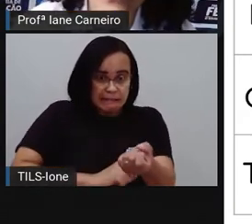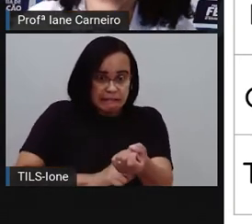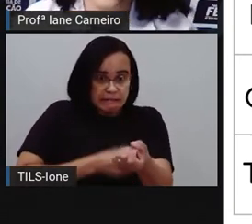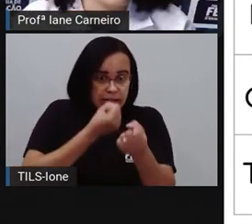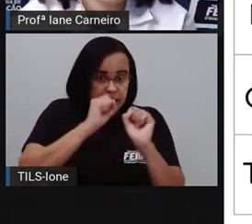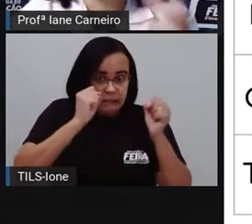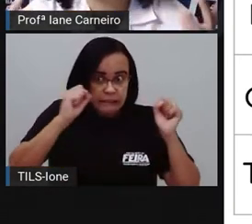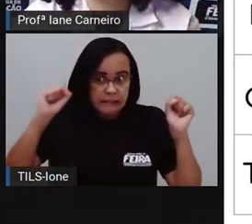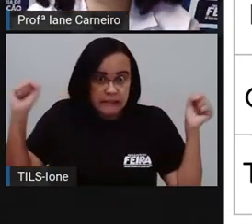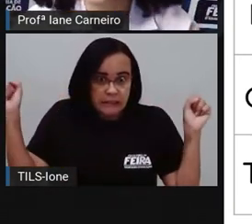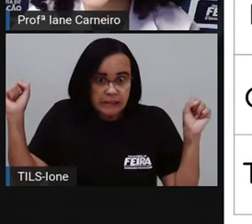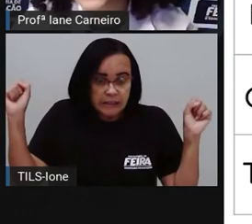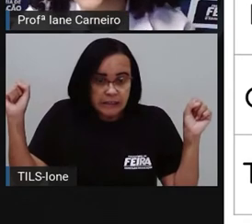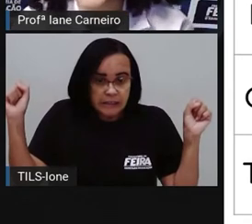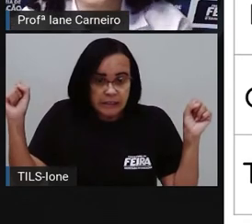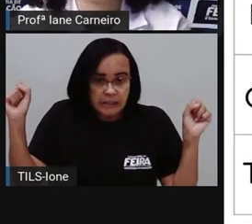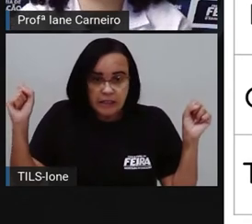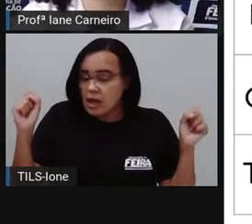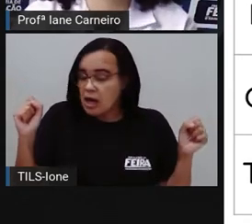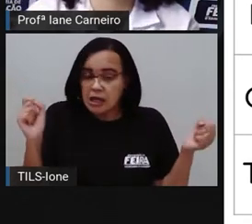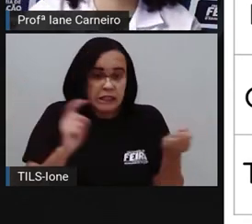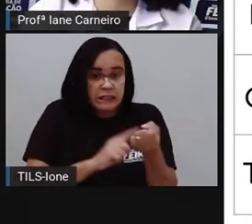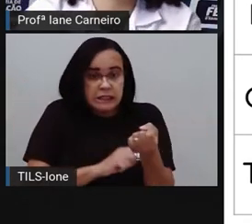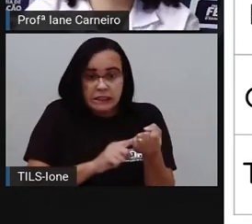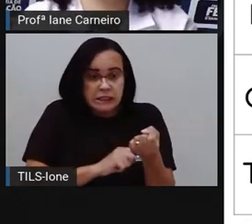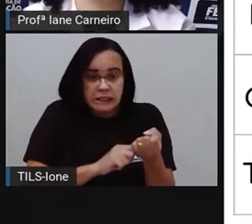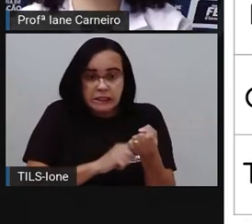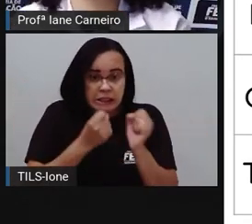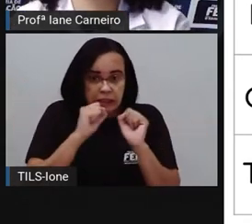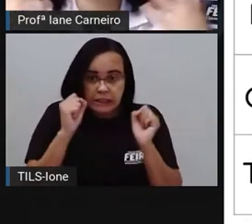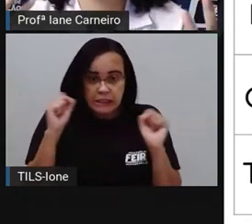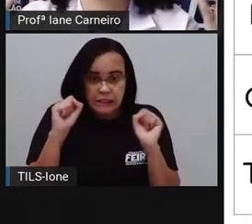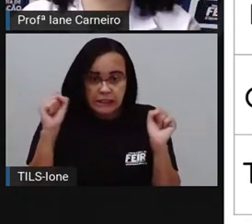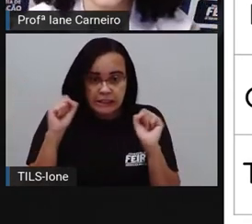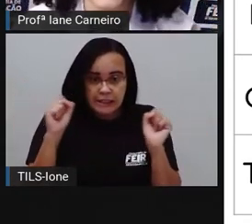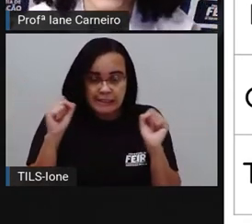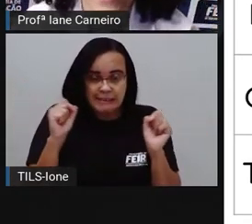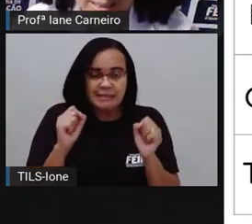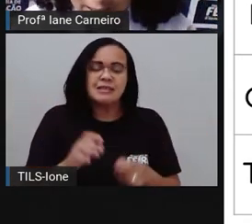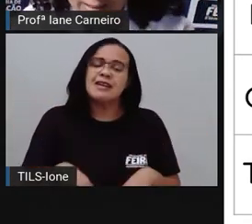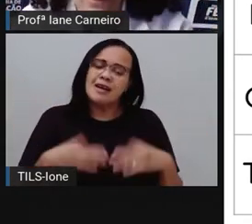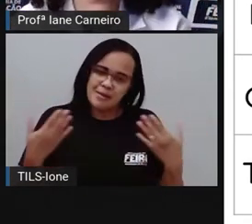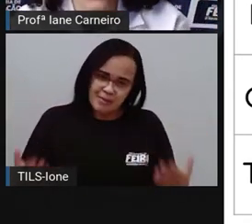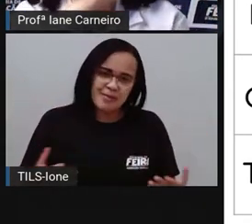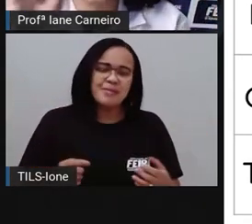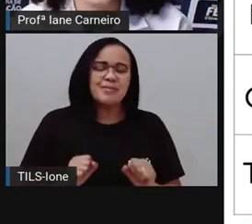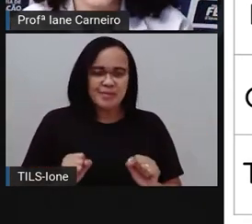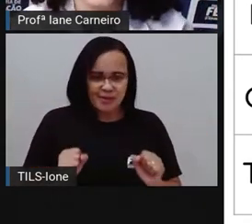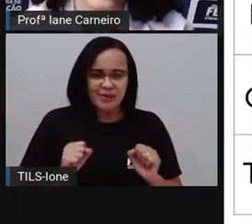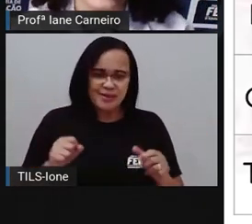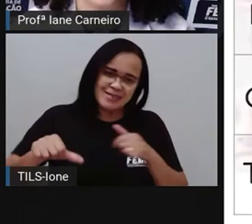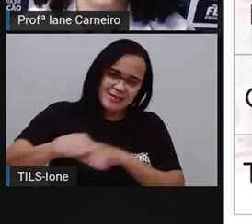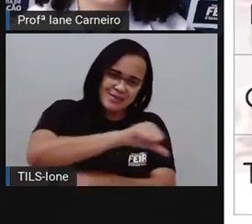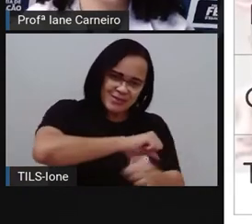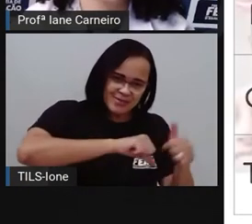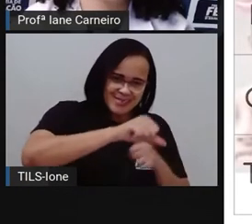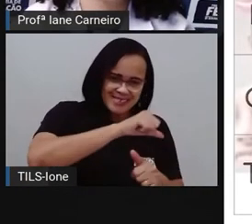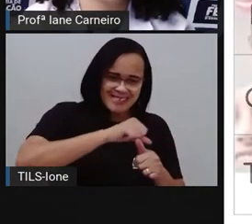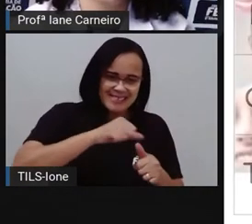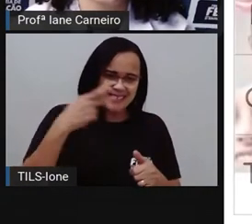Nervoso, né? Ah, eu não estou tranquila com essa atividade. Eu estou tão nervosa, né? Então, é o oposto dela.